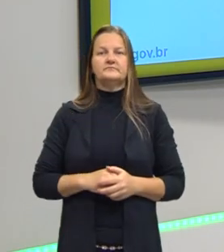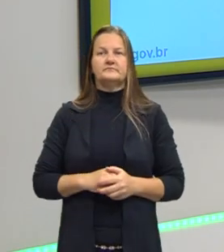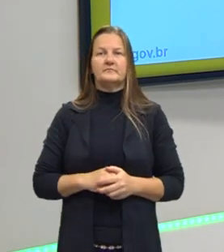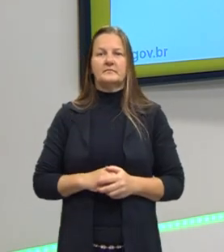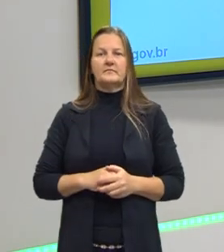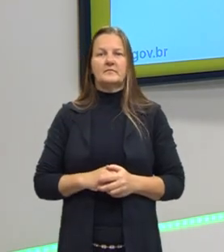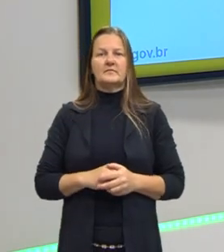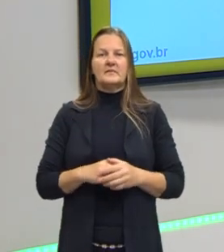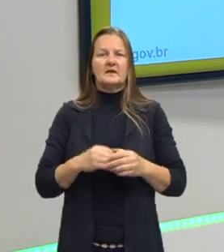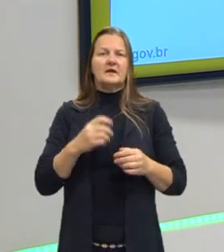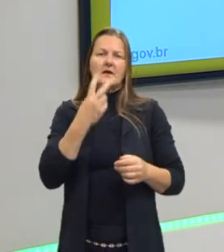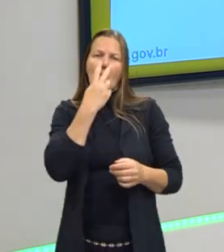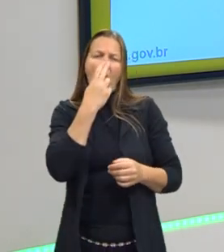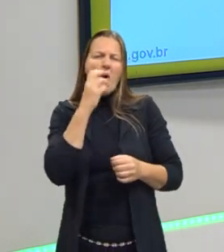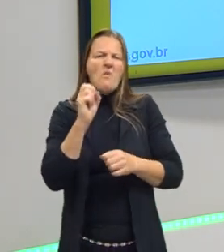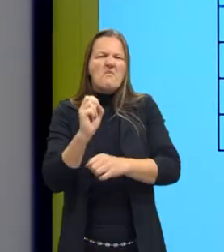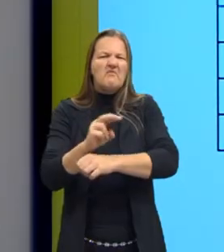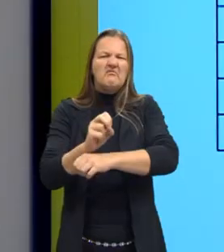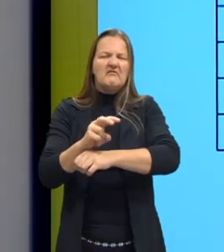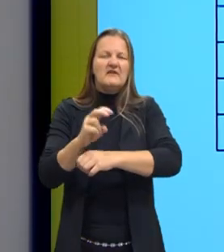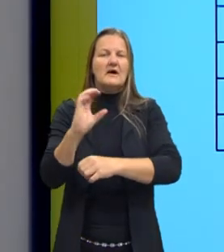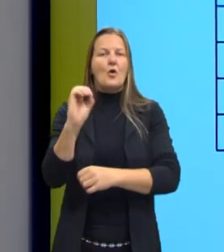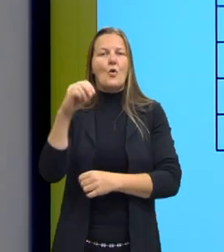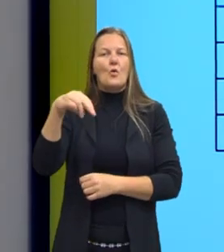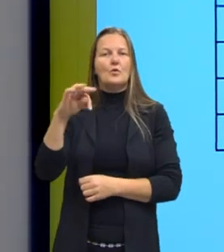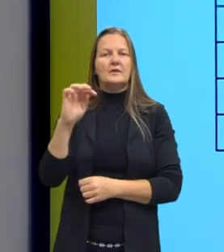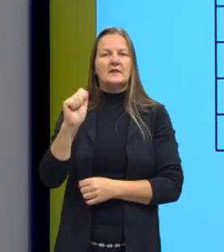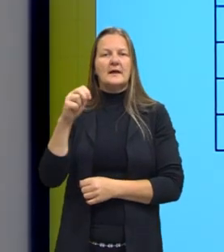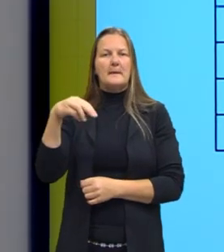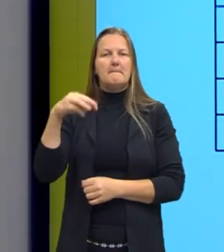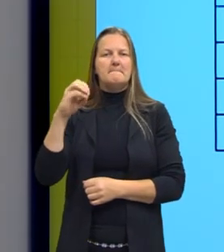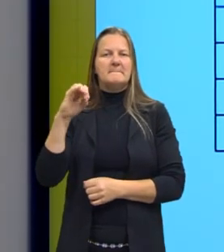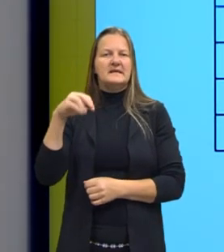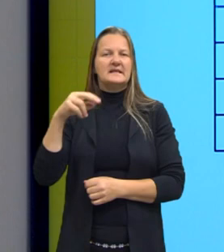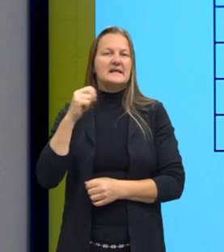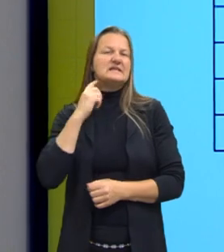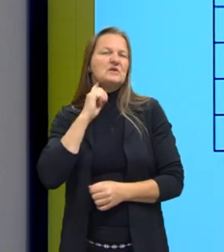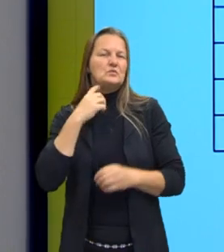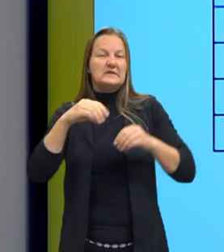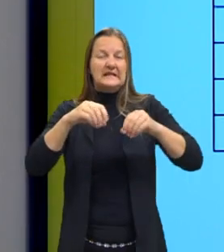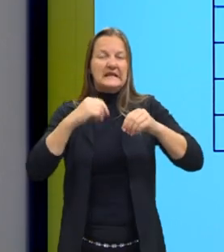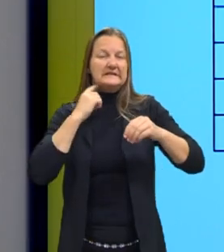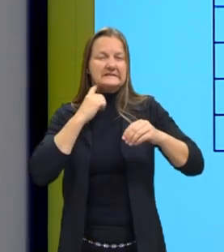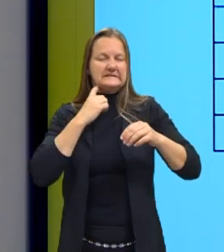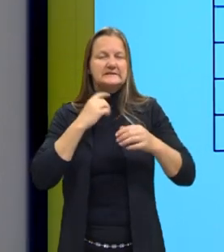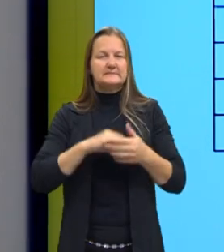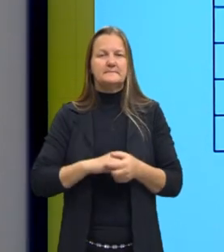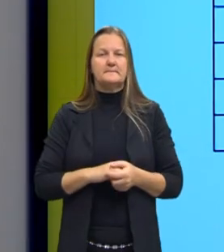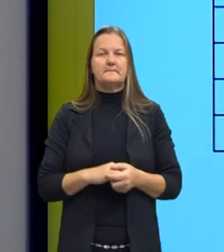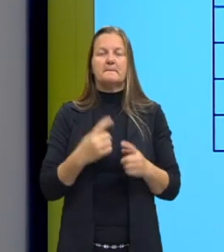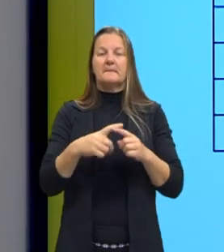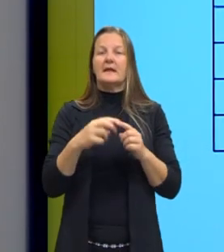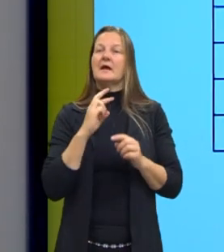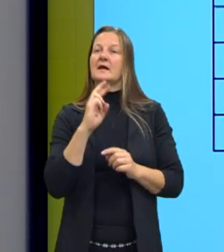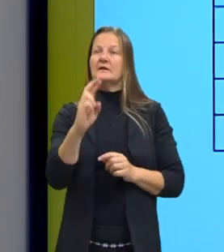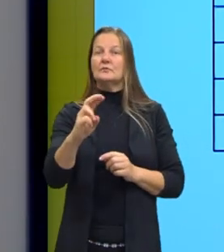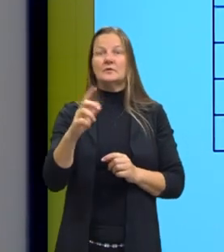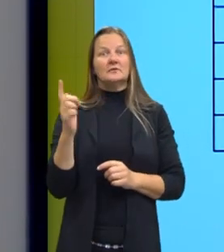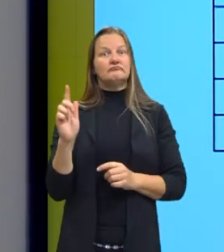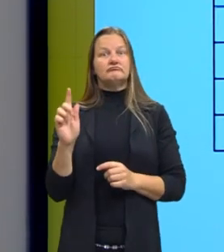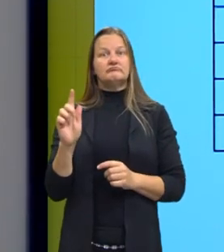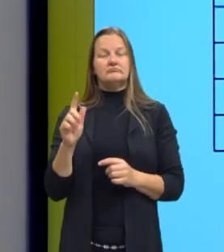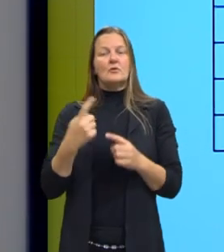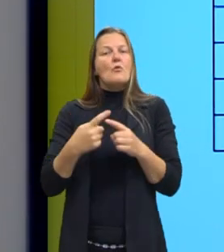contaminação nesse solo, do contaminante. Então, a concentração do solo é 15mg, mas aqui o resultado está em gramas.